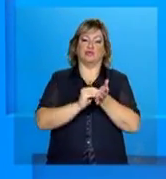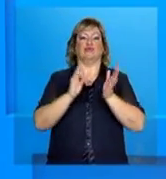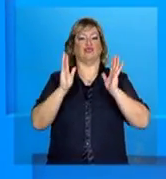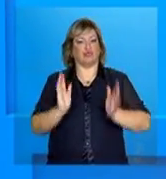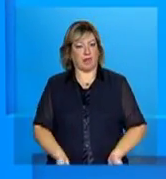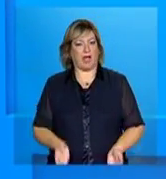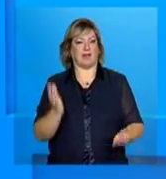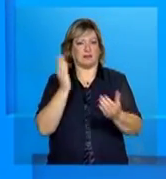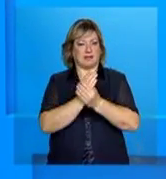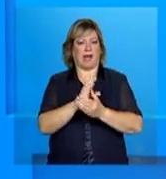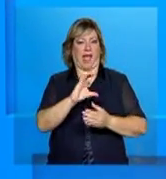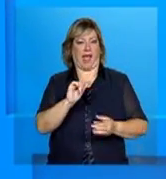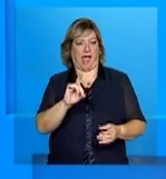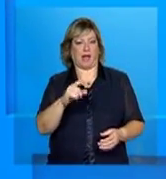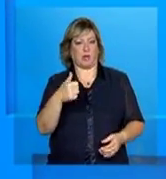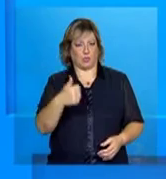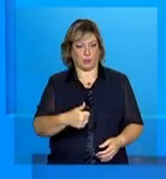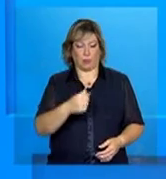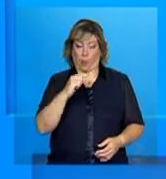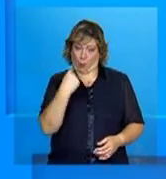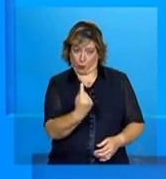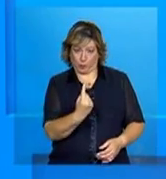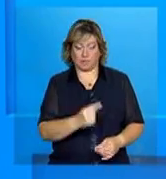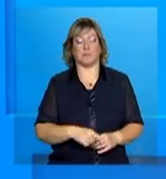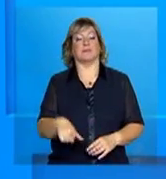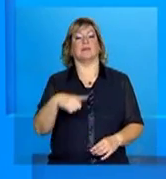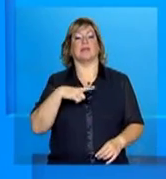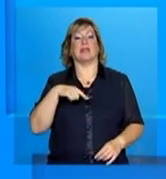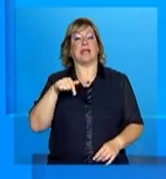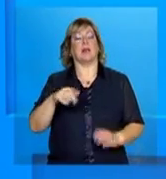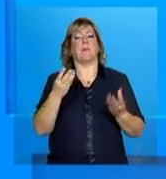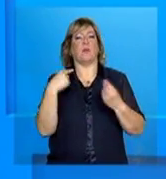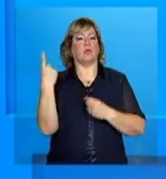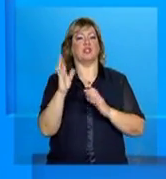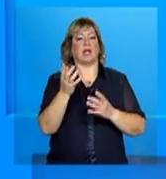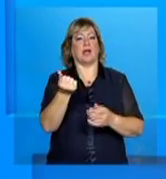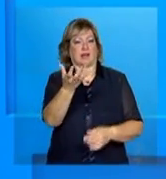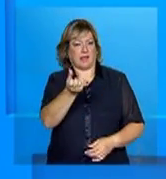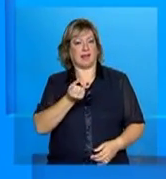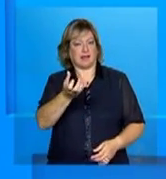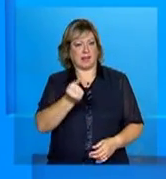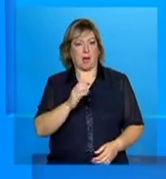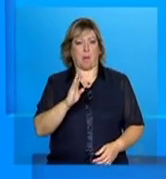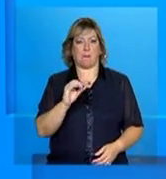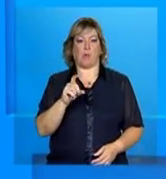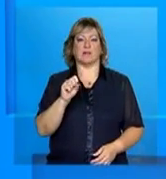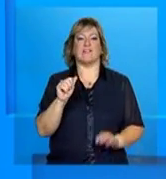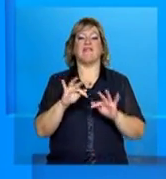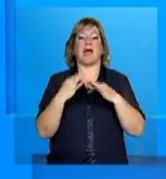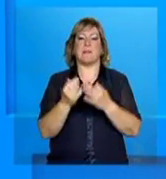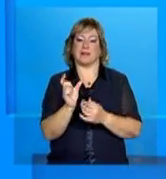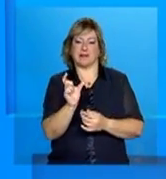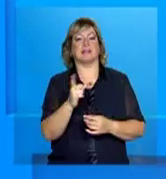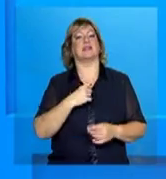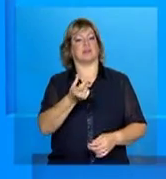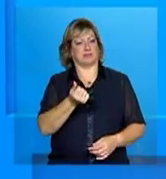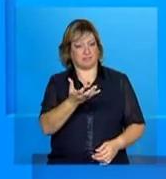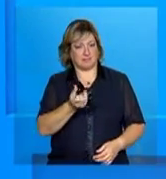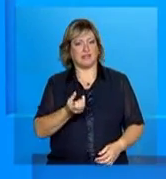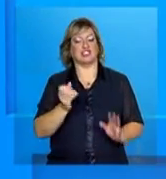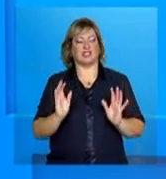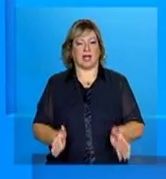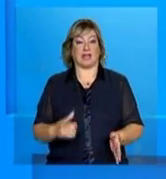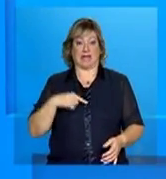E muitas já estão recebendo o programa Bolsa Família, além de outros benefícios. Vamos deixar bem claro, a busca